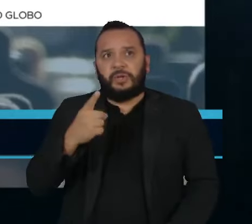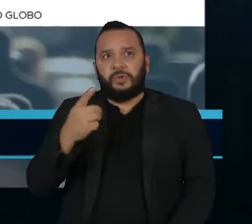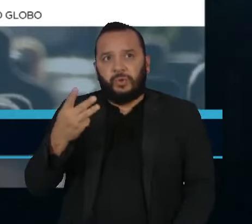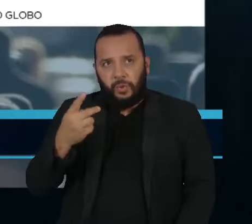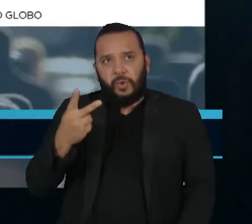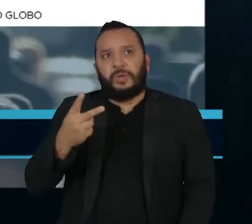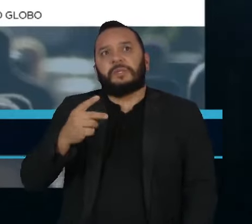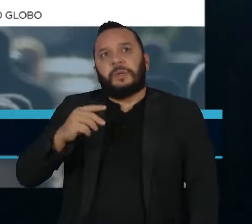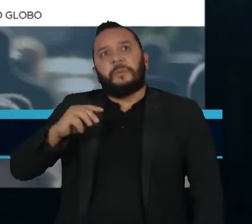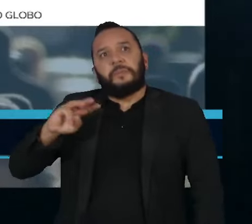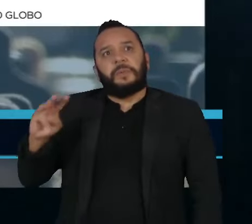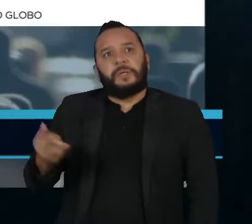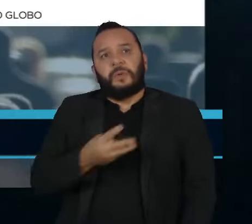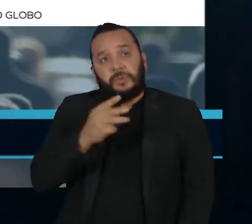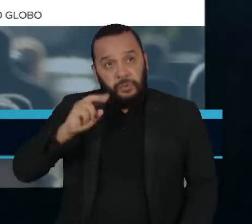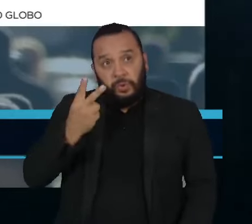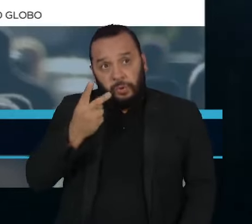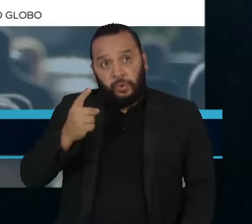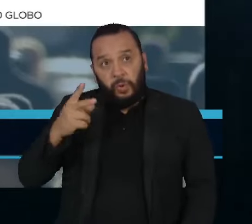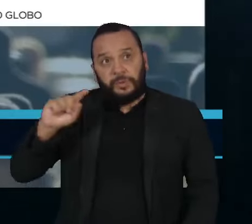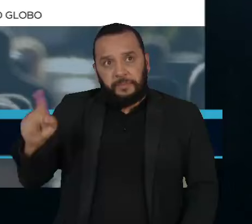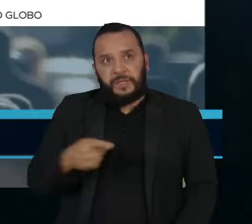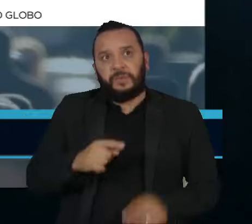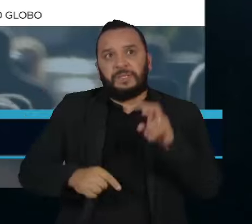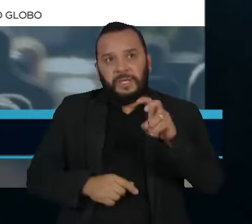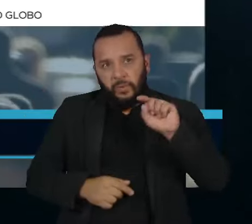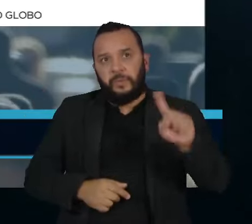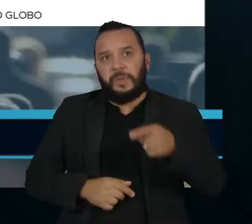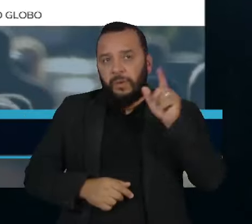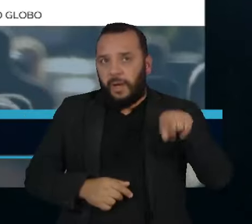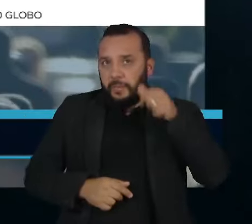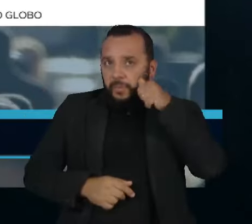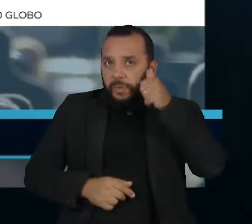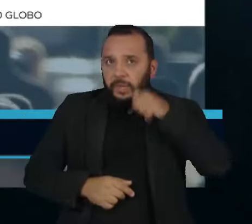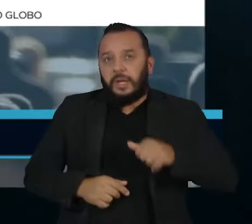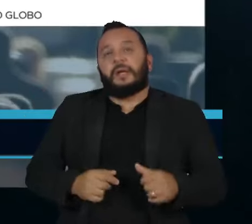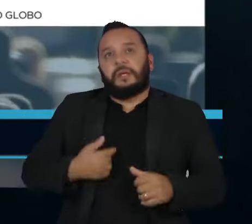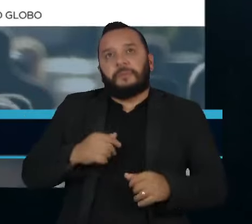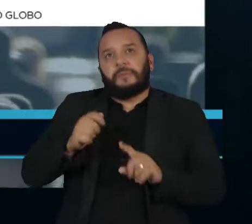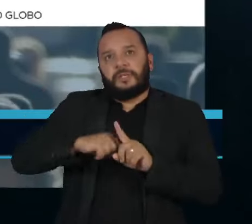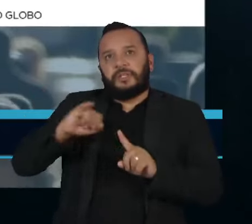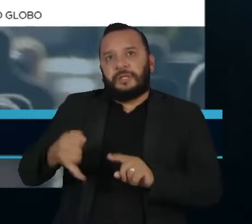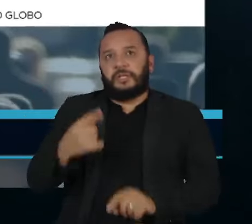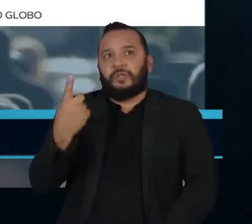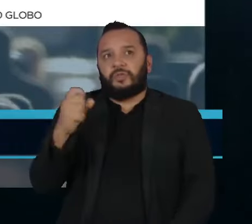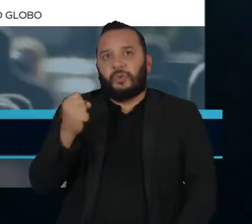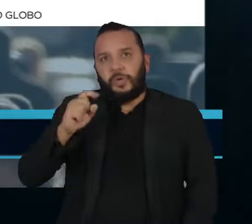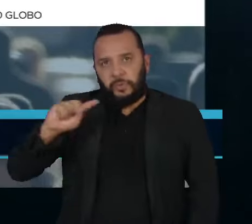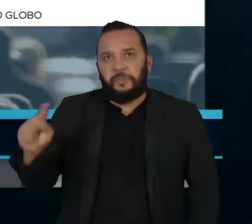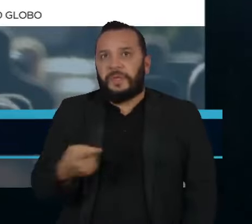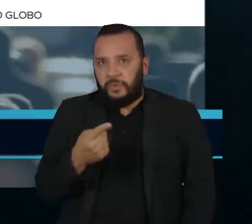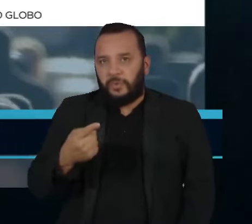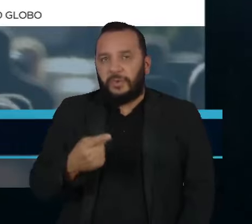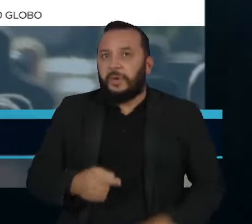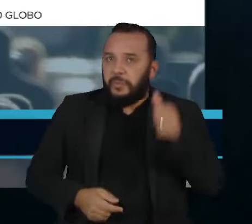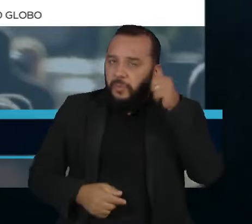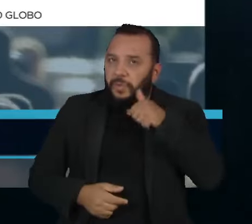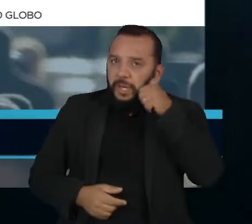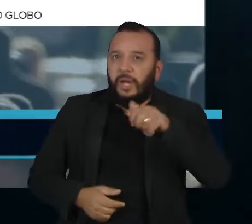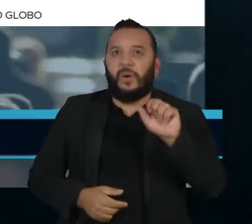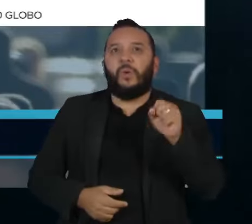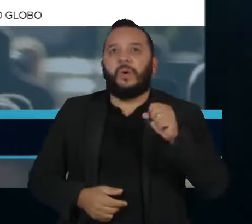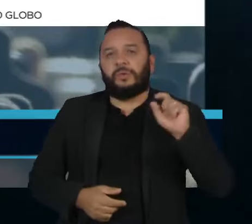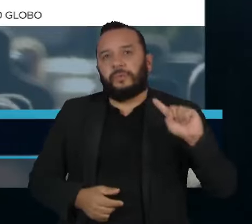ocupados por mulheres. Em janeiro deste ano, dos 18.600 postos, as mulheres ocupavam